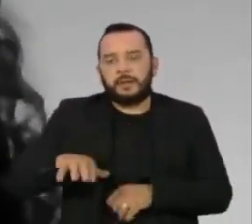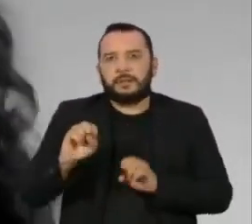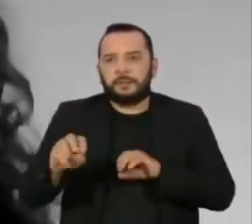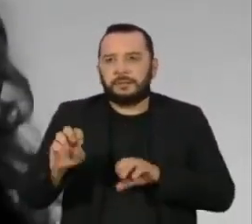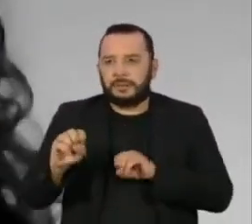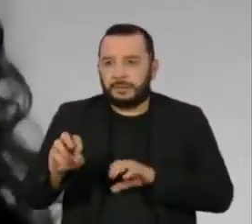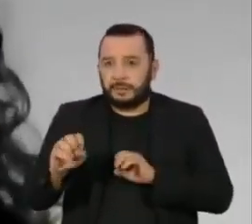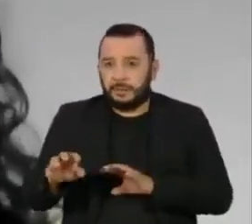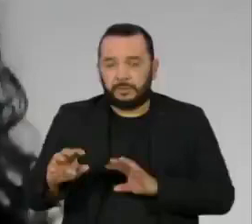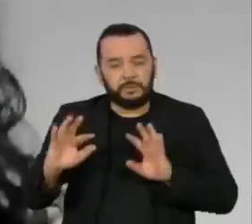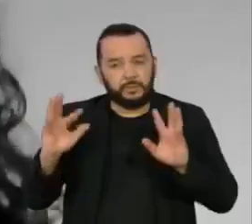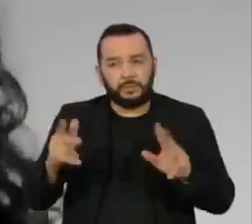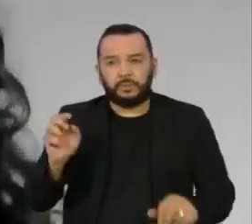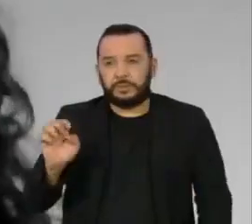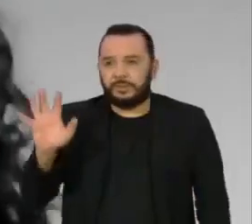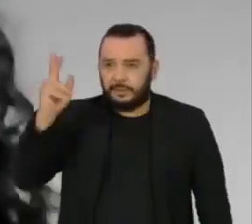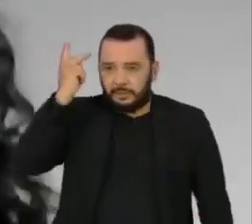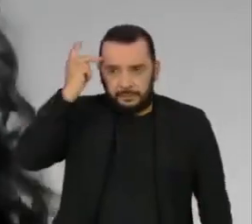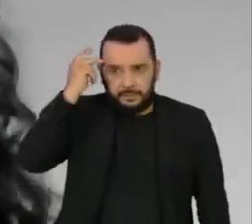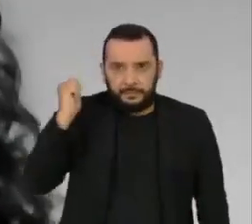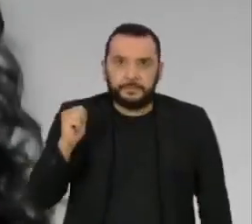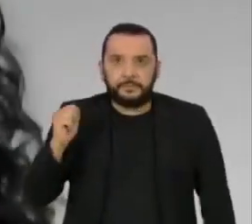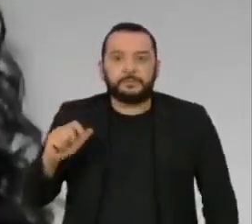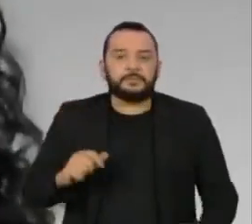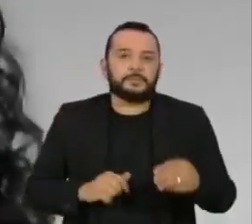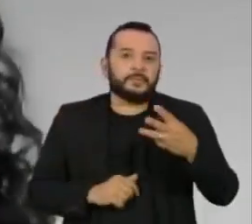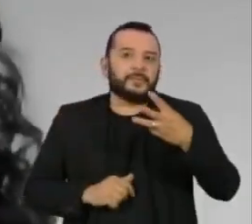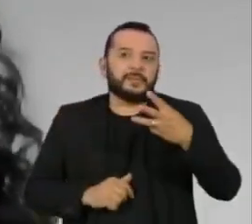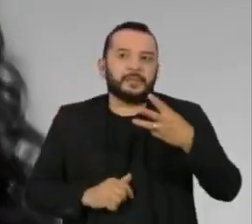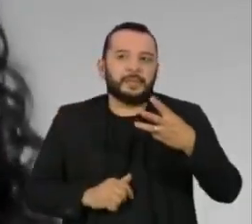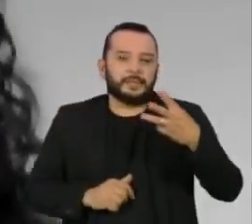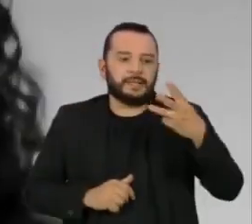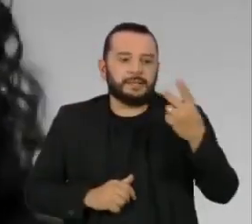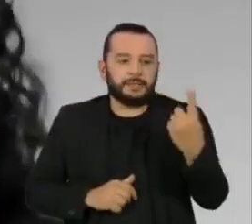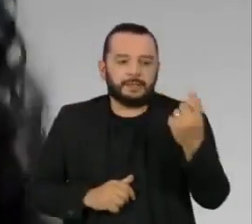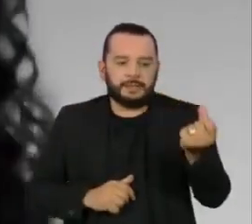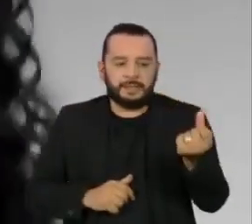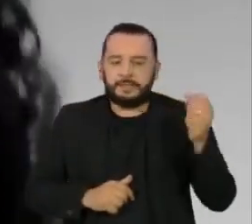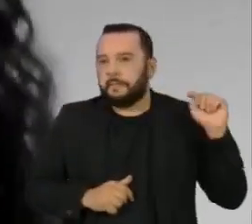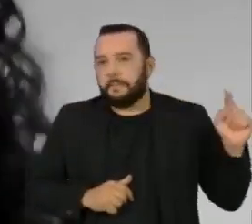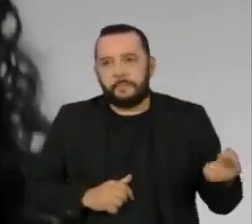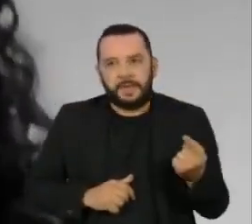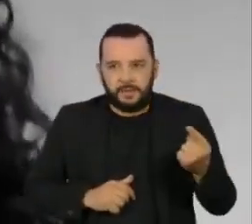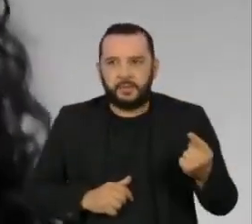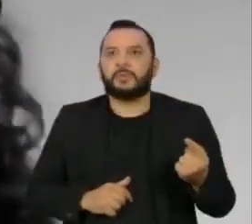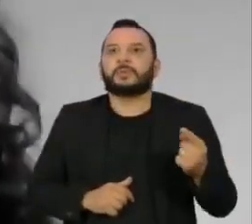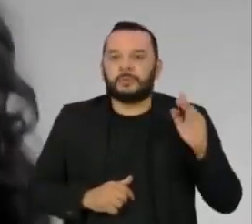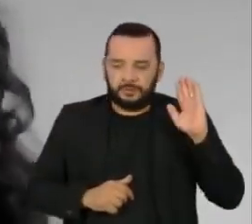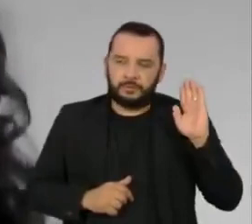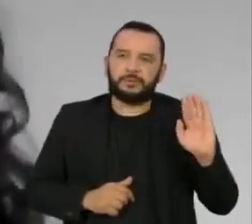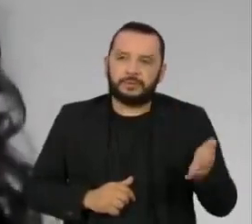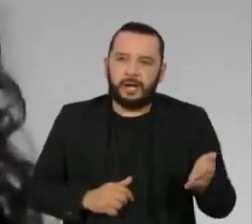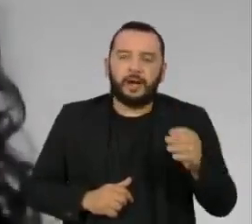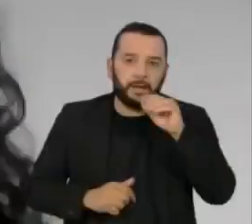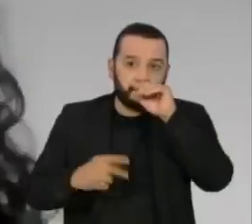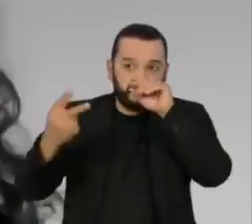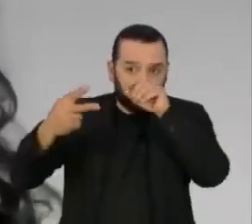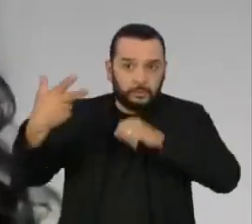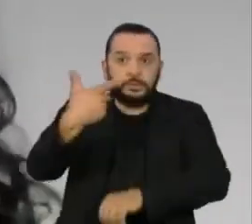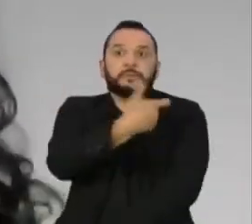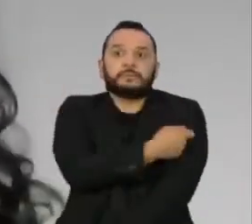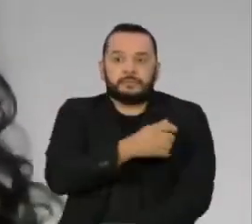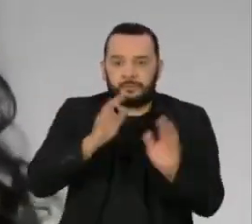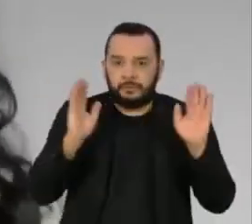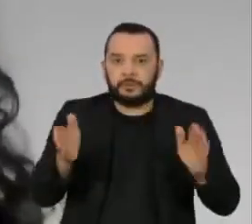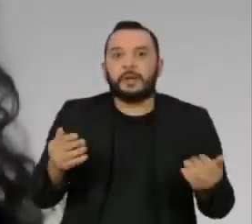de profissionais de todo o estado, sendo que 316 mil deles também já se imunizaram com a